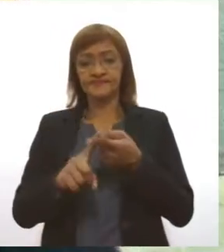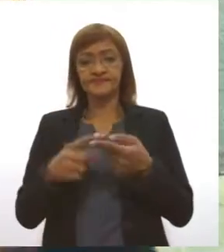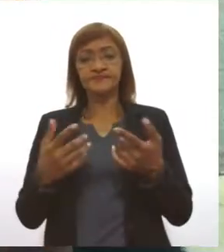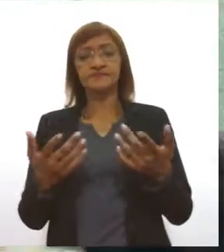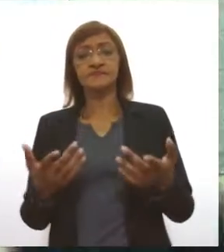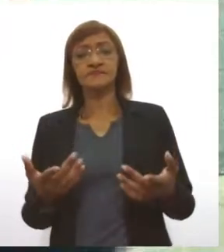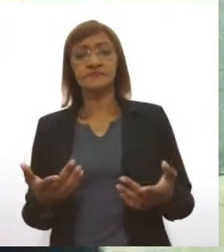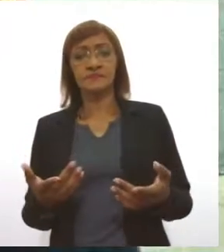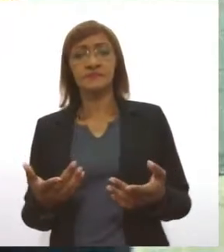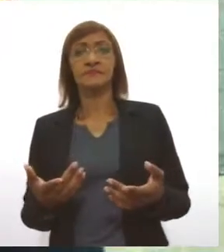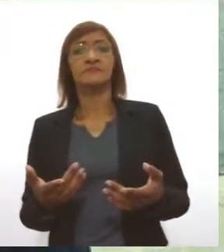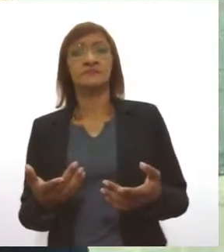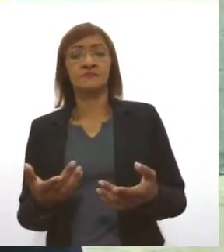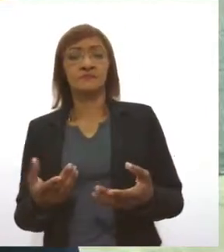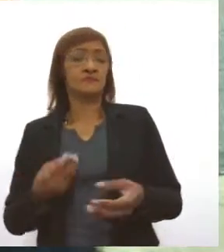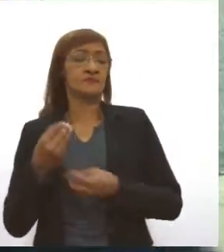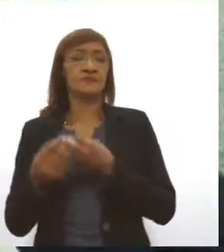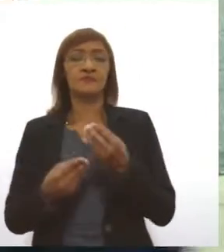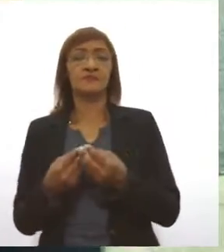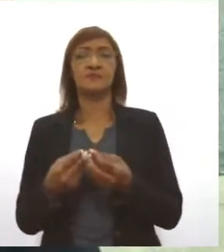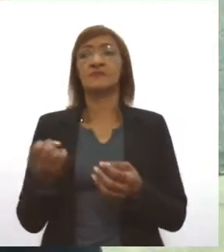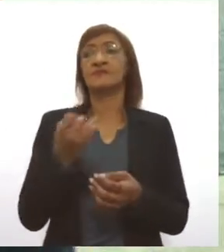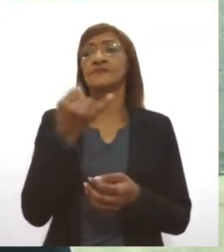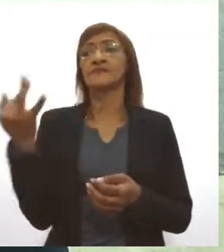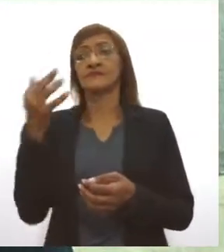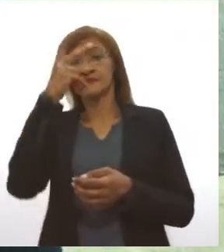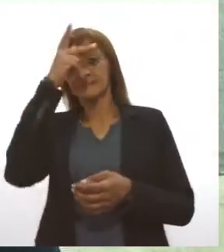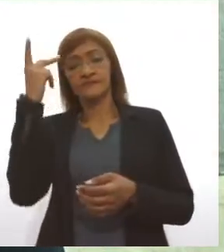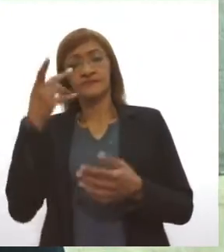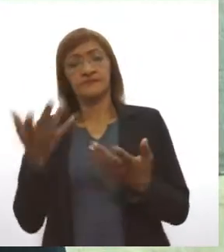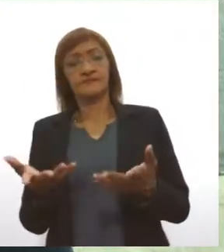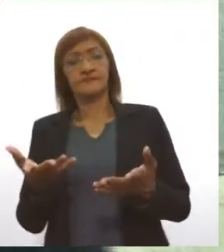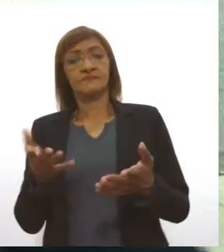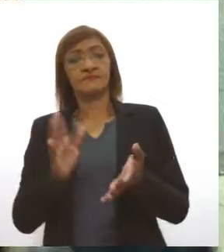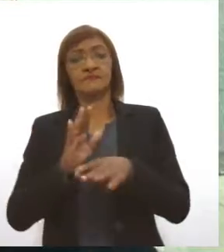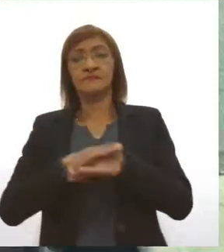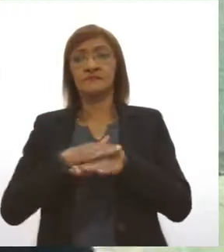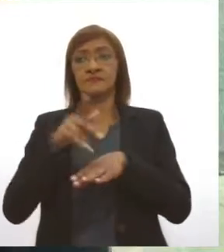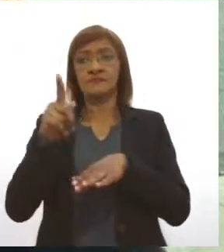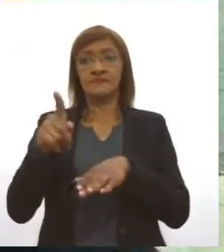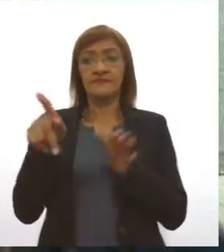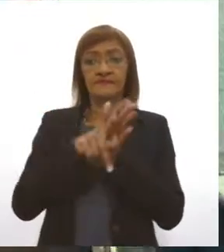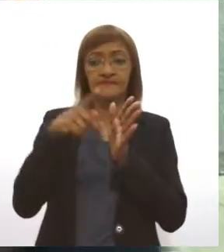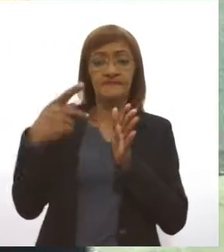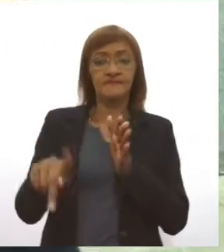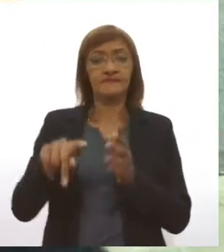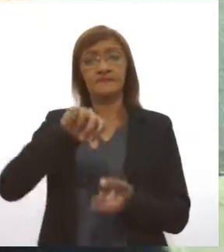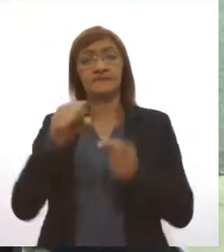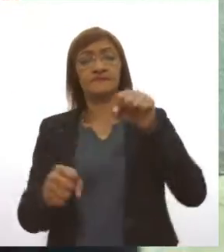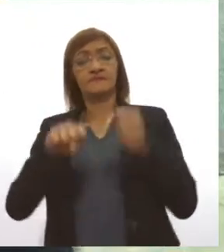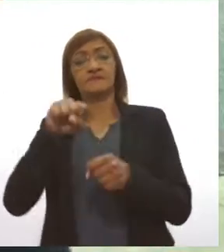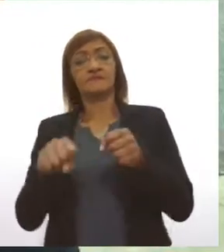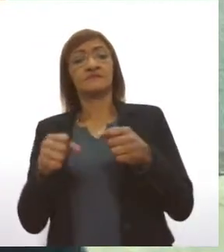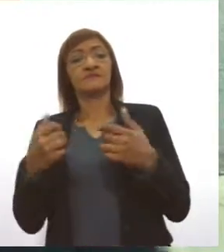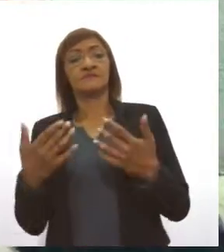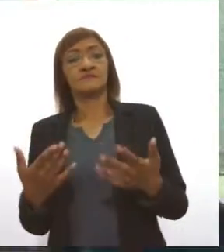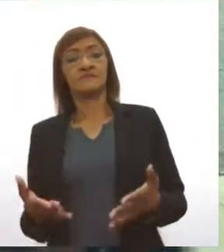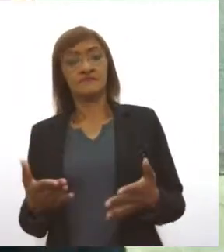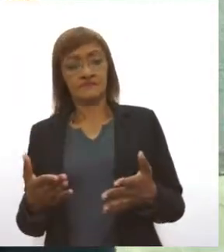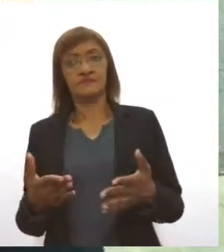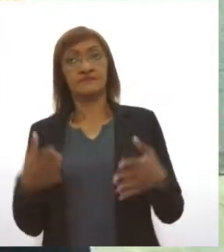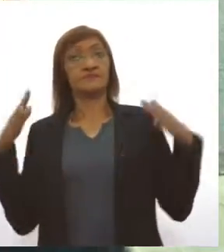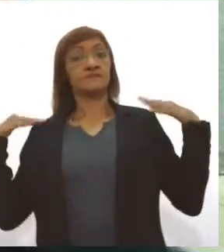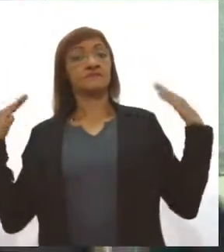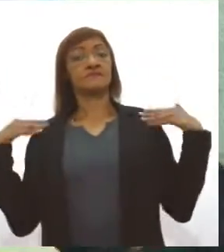a questão da quantidade de passageiros, se você é habilitado para aquele tipo de veículo. A gente está falando isso no veículo automotor, no carro de passeio.